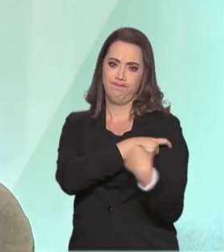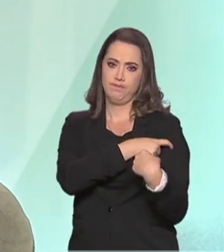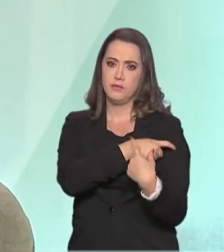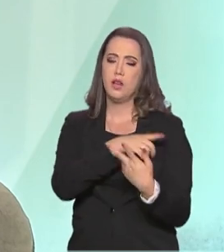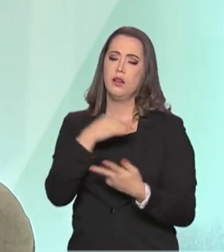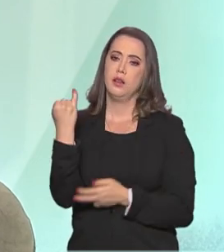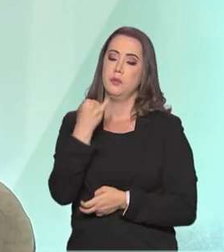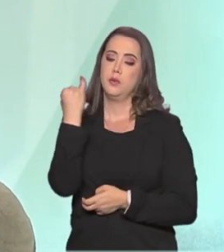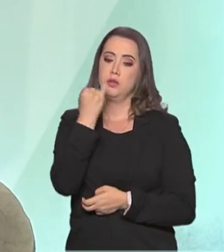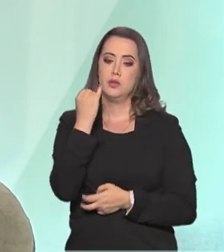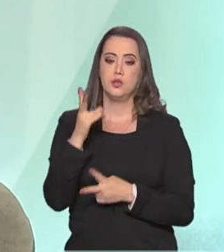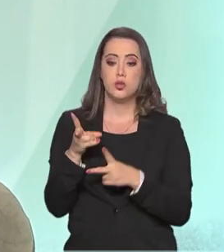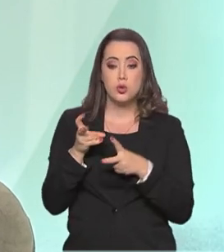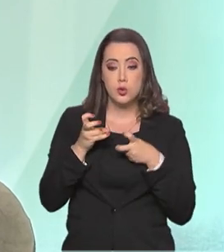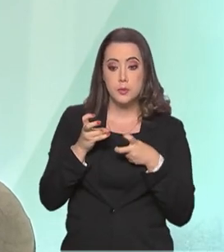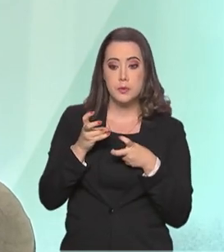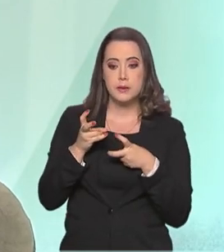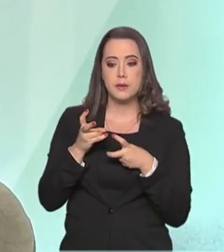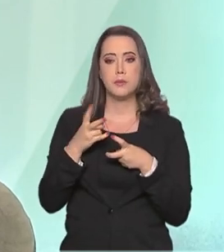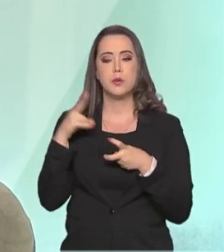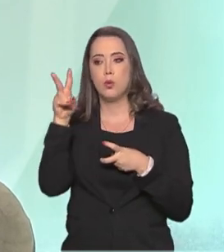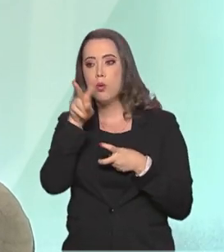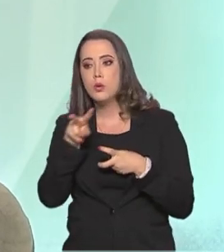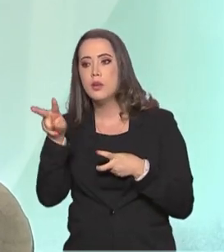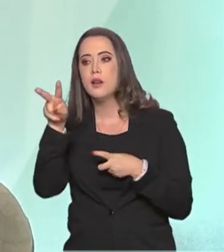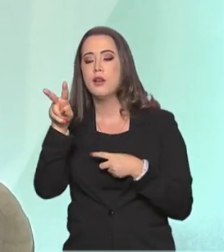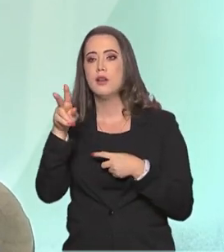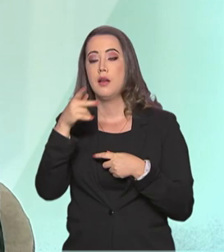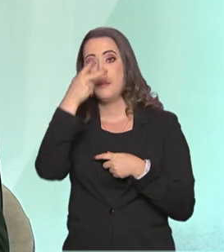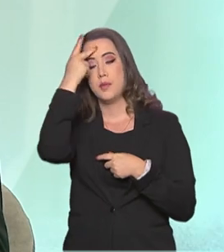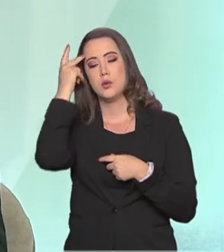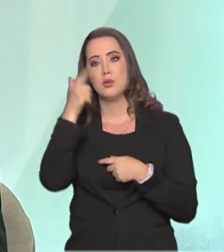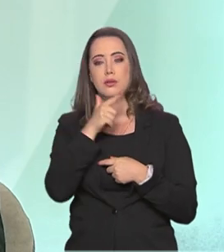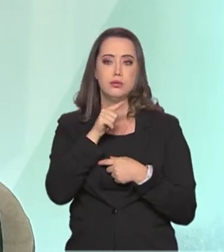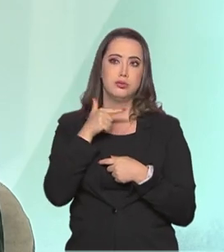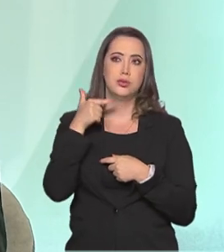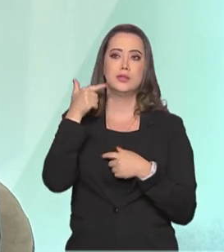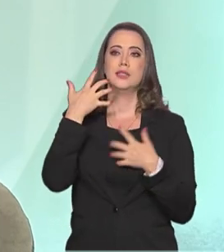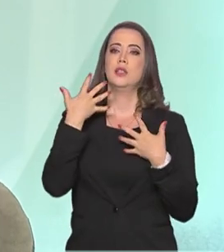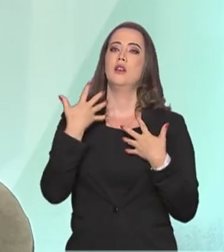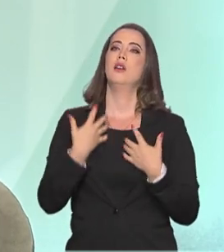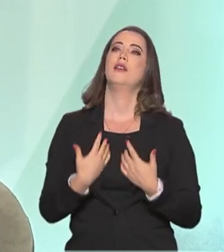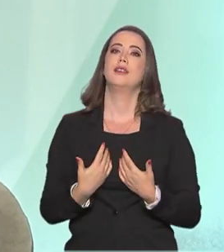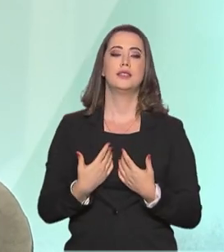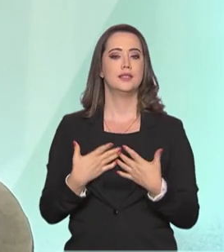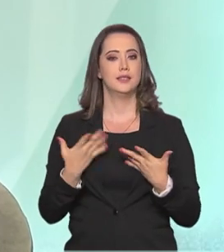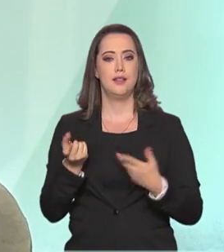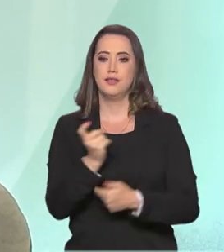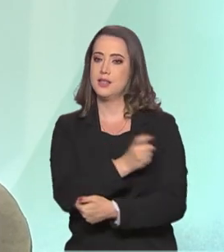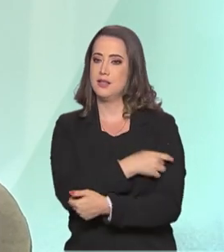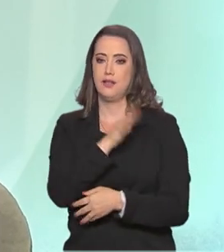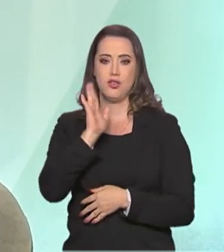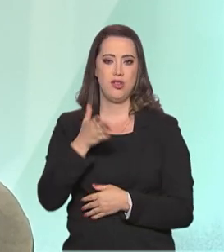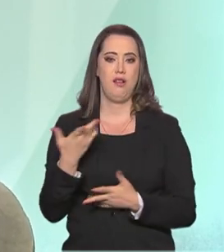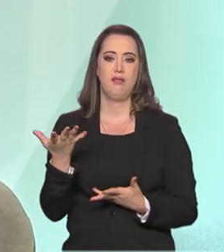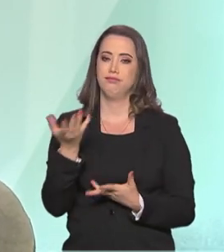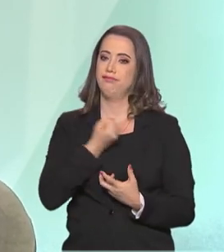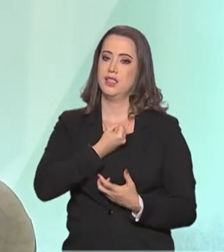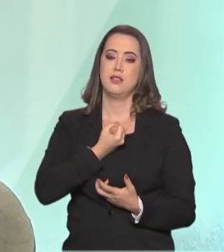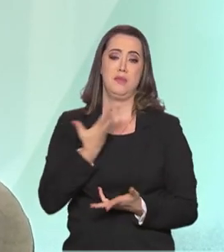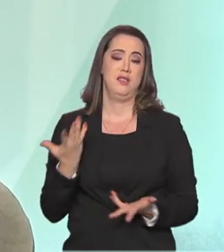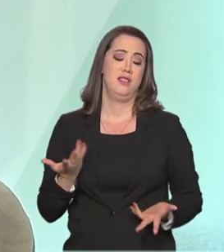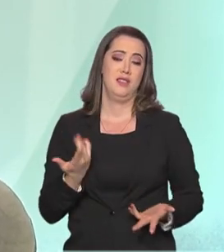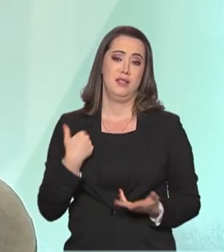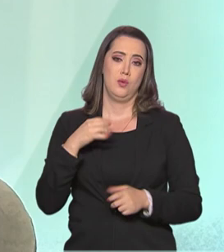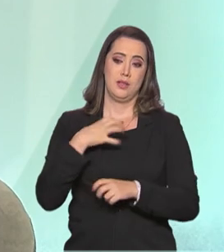a gente sentia visualmente, no semblante de cada atleta, aquele alívio de estar recebendo a sua dose e estar um pouco